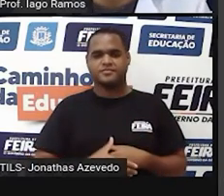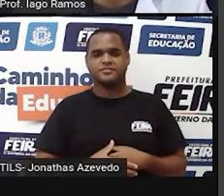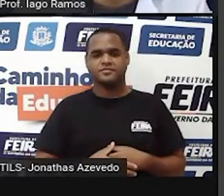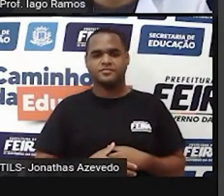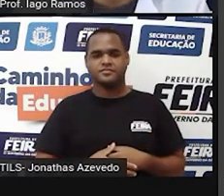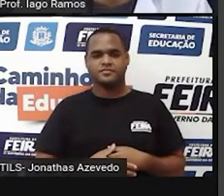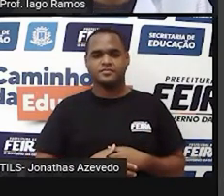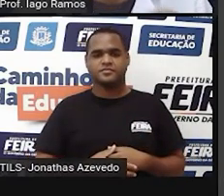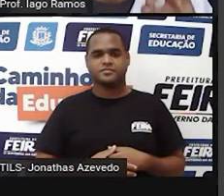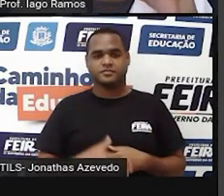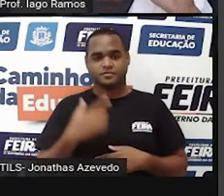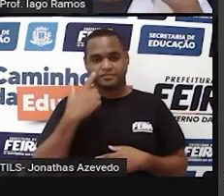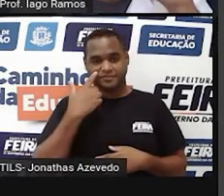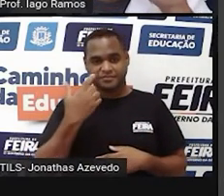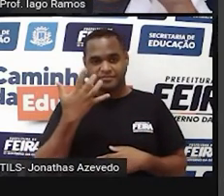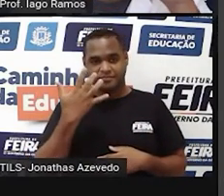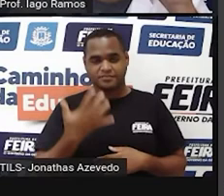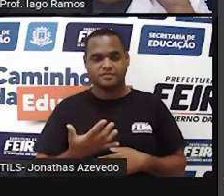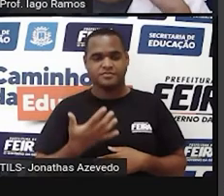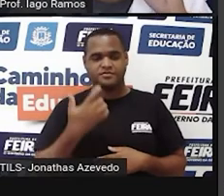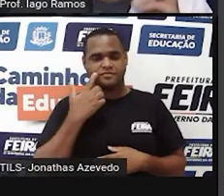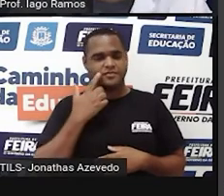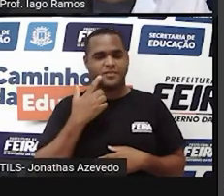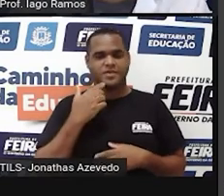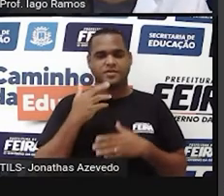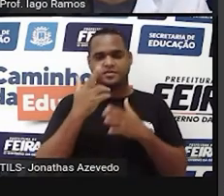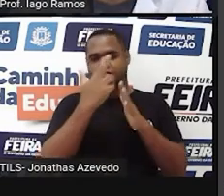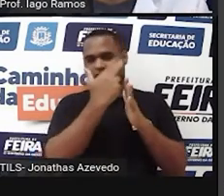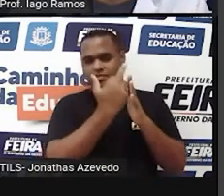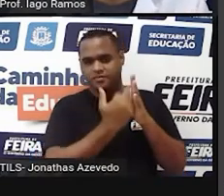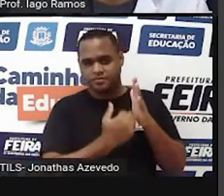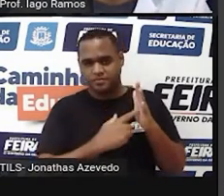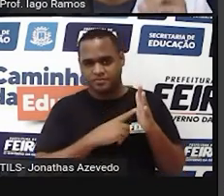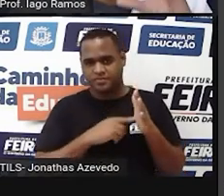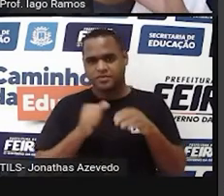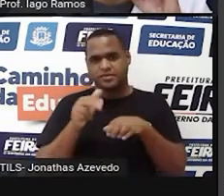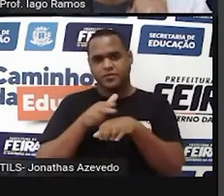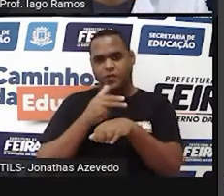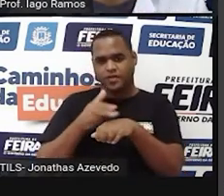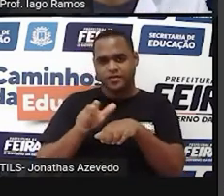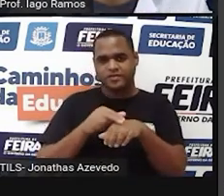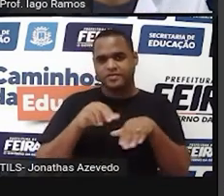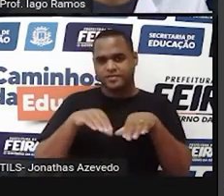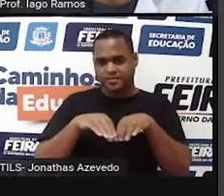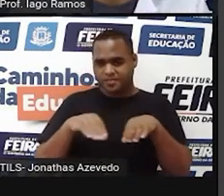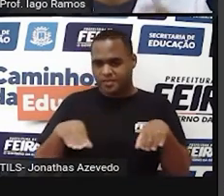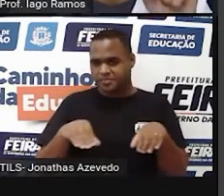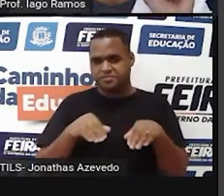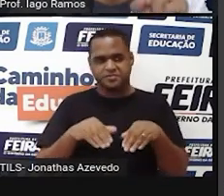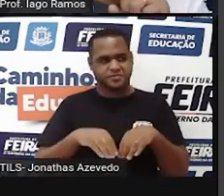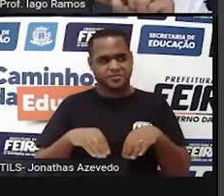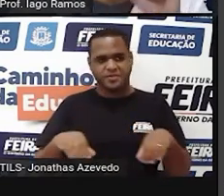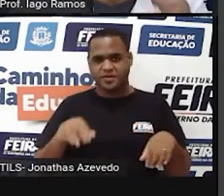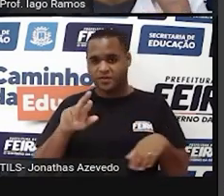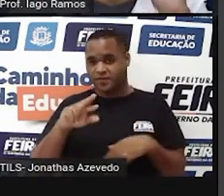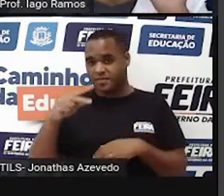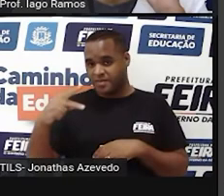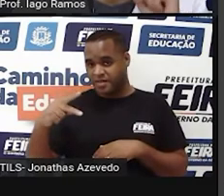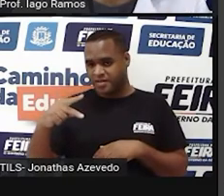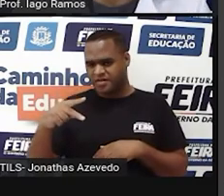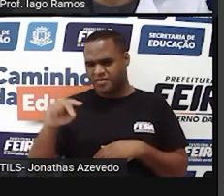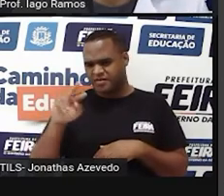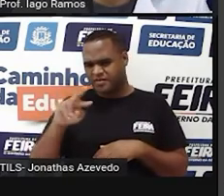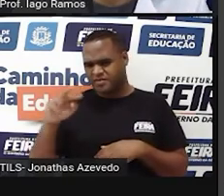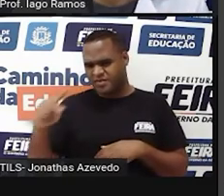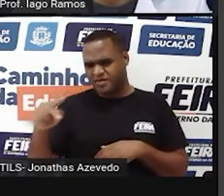Então olha só. Eu fiz ali um desenhozinho que representa a barra de chocolate no formato do cubo. Então o VP, que o